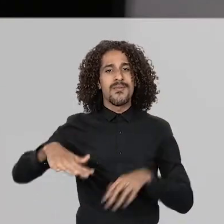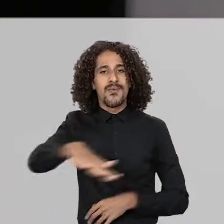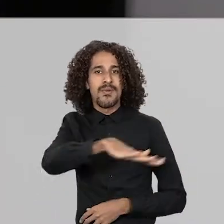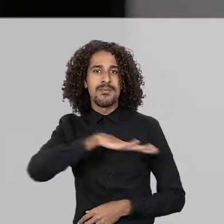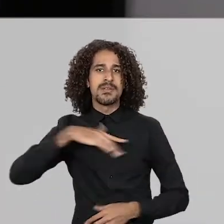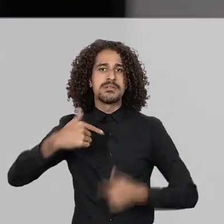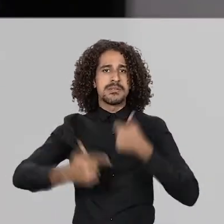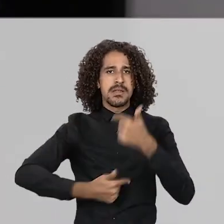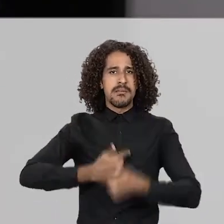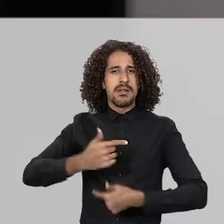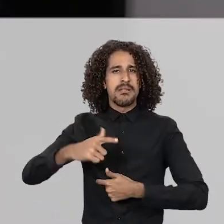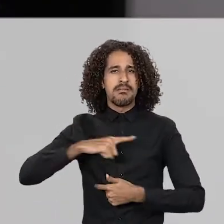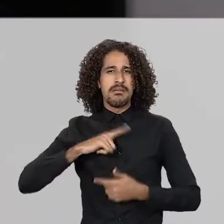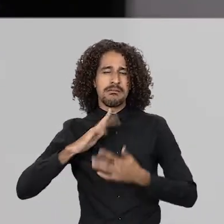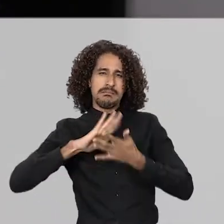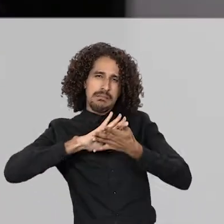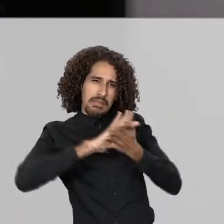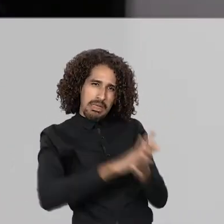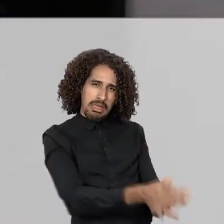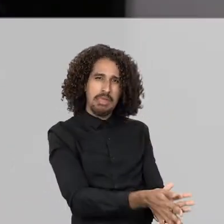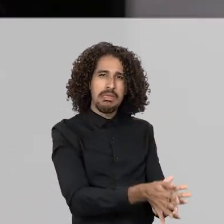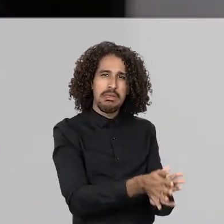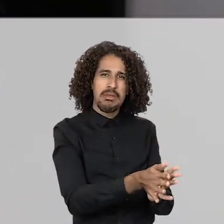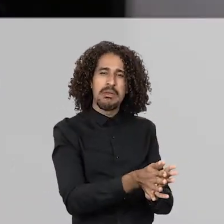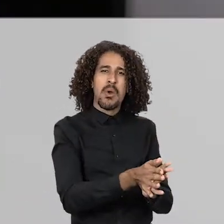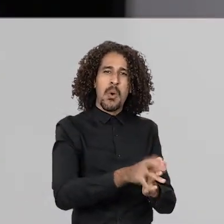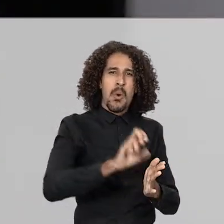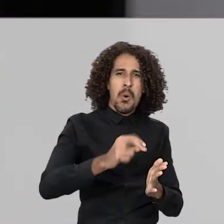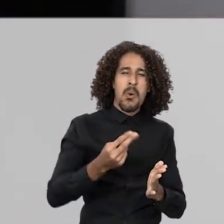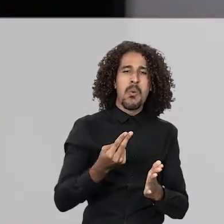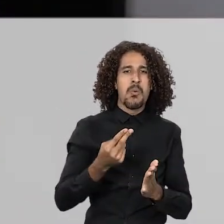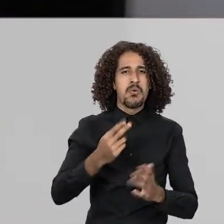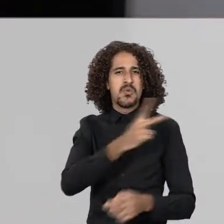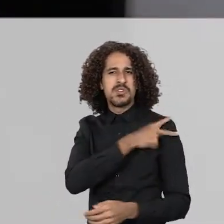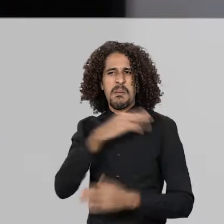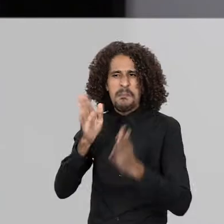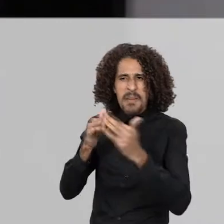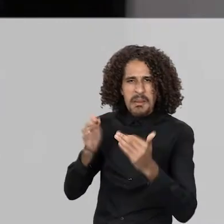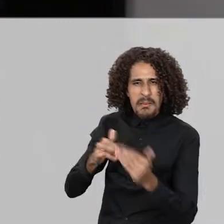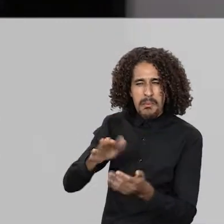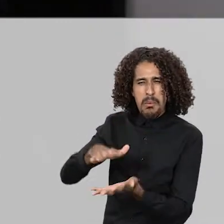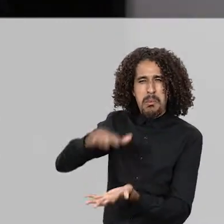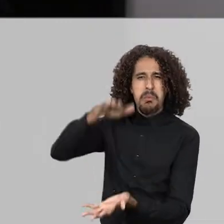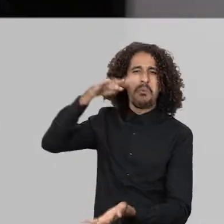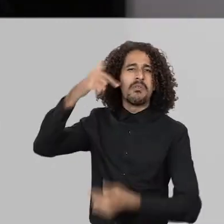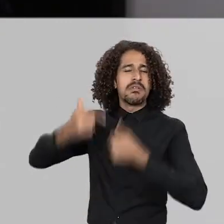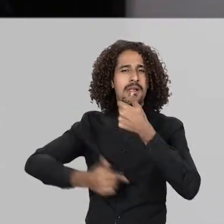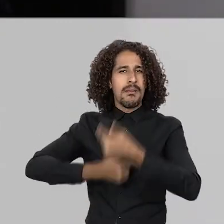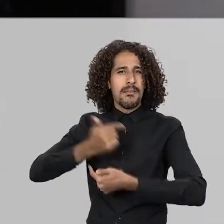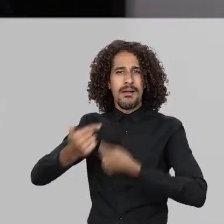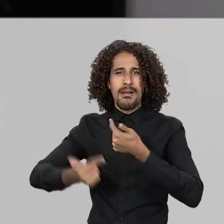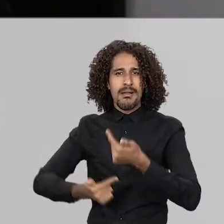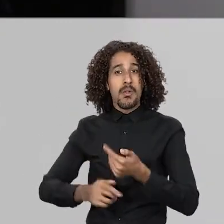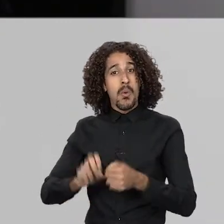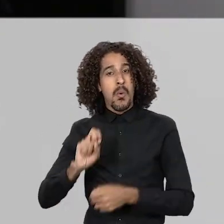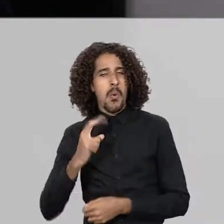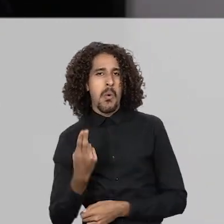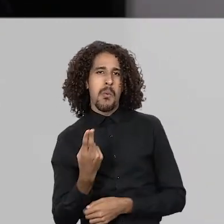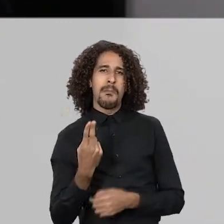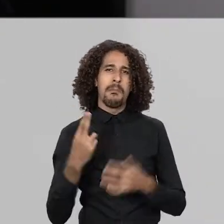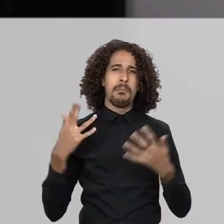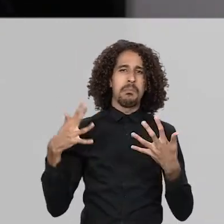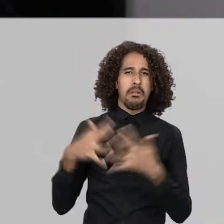vezes dentro de um ambiente de trabalho existe a humilhação, existe a demanda por tarefa além da capacidade de alguém, existe a